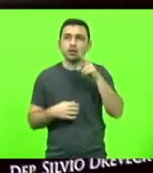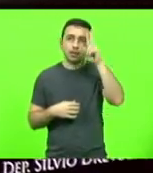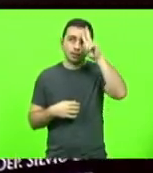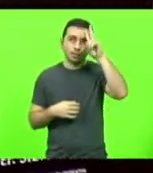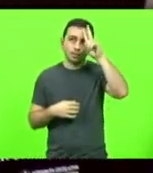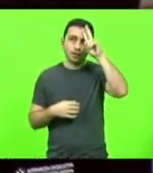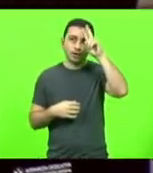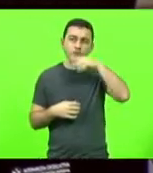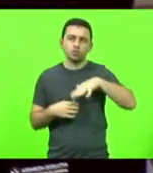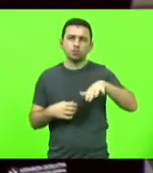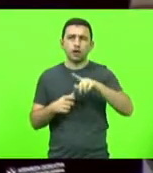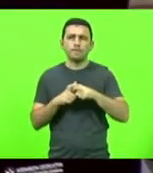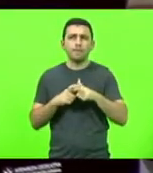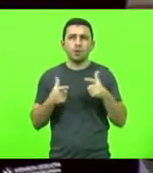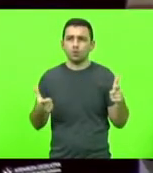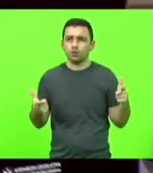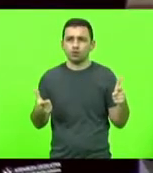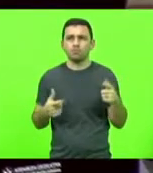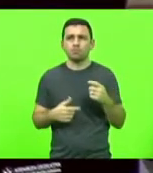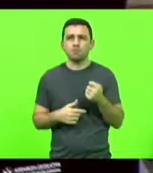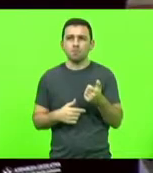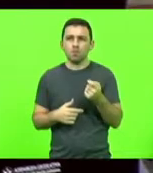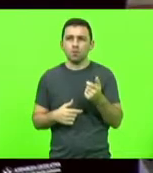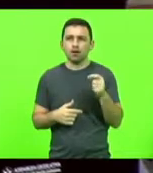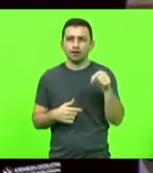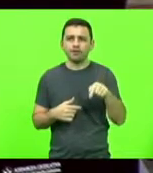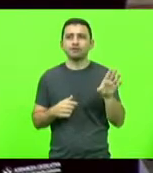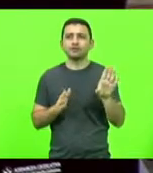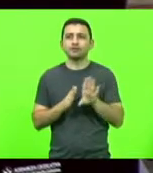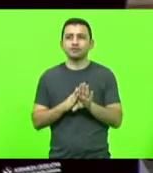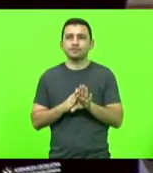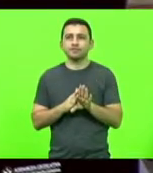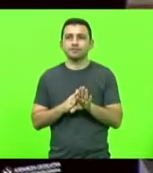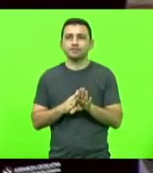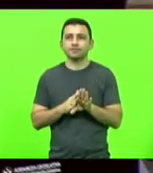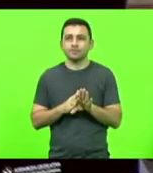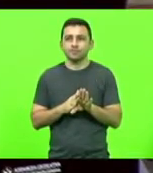ou, na grande maioria, poucos nesta casa, chegaram